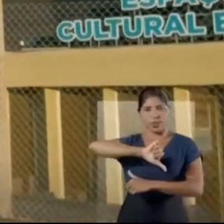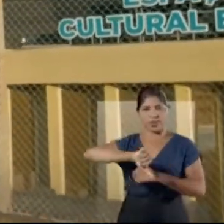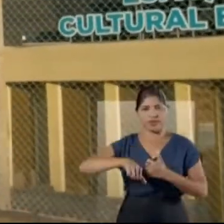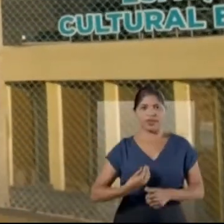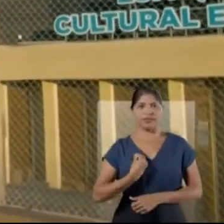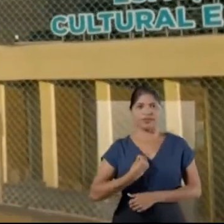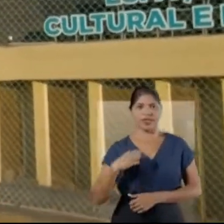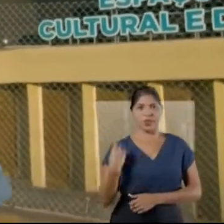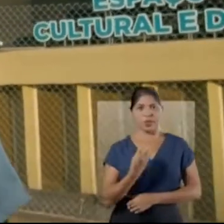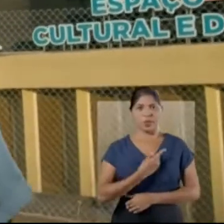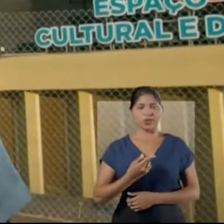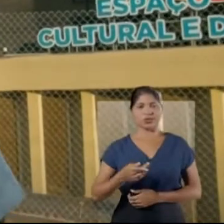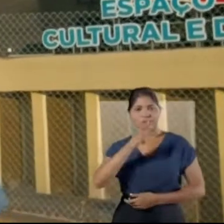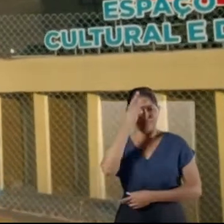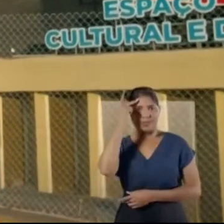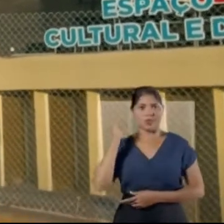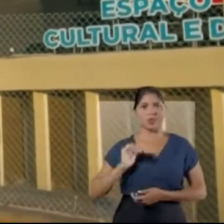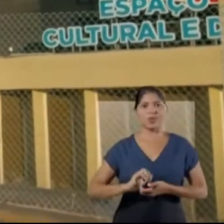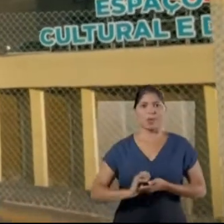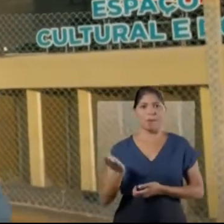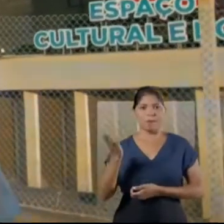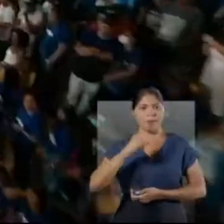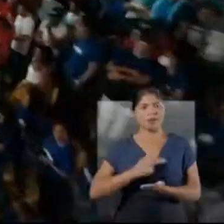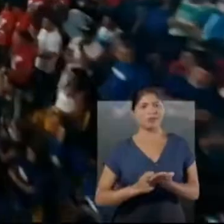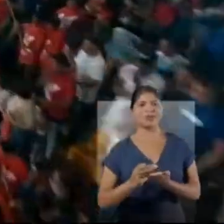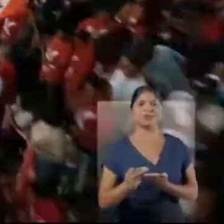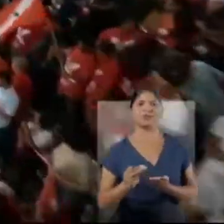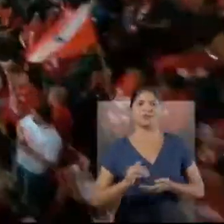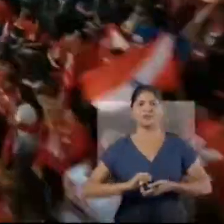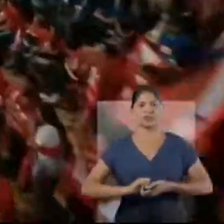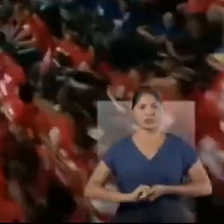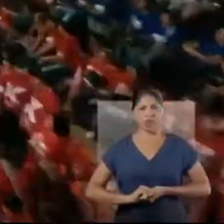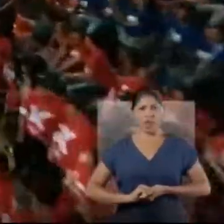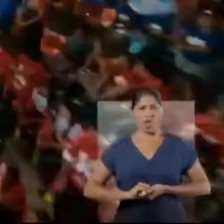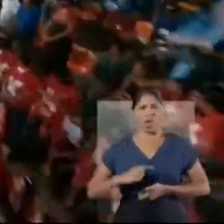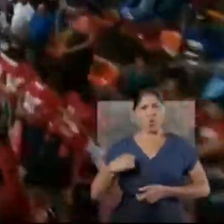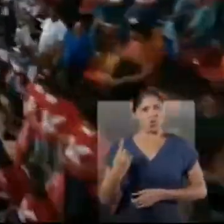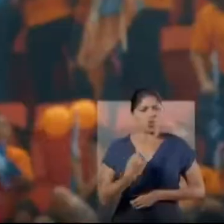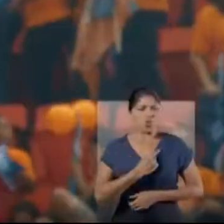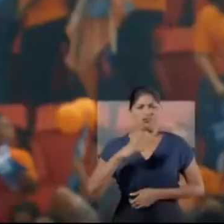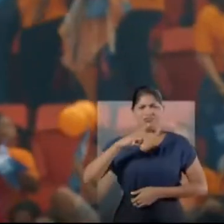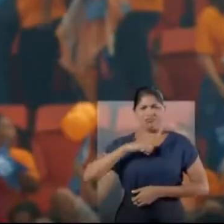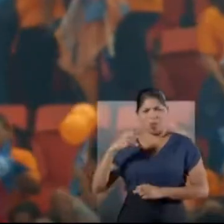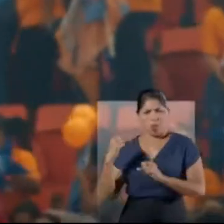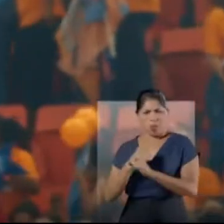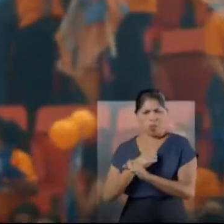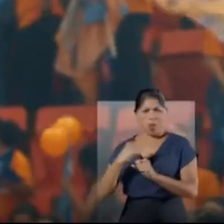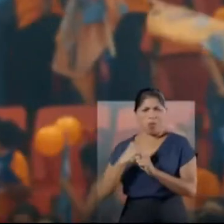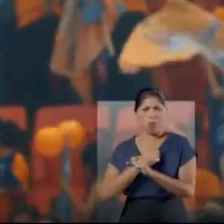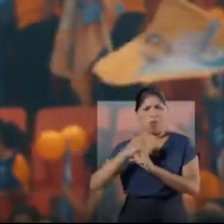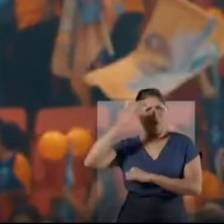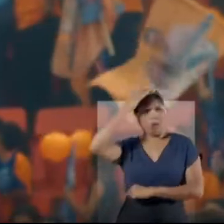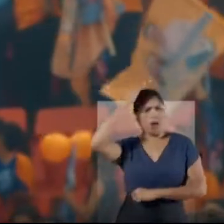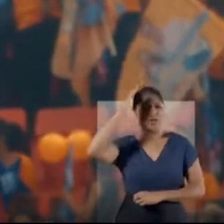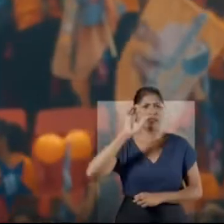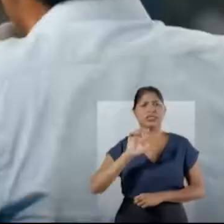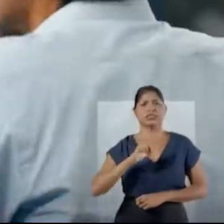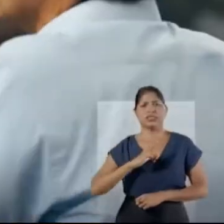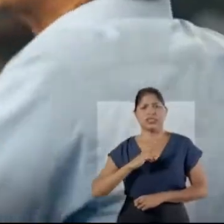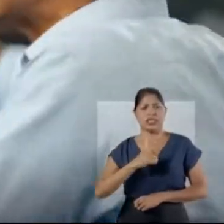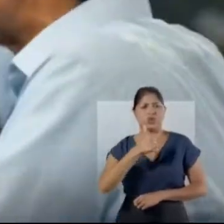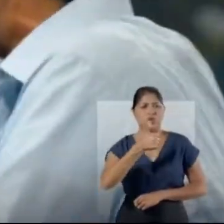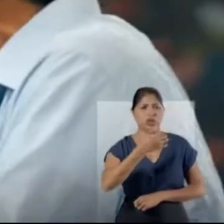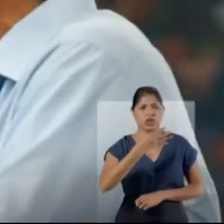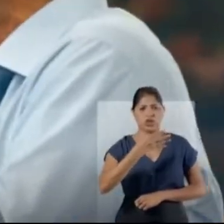Transformando a vida da nossa gente. Bora seguir em frente? Nós temos obra do governo do Pará